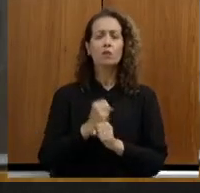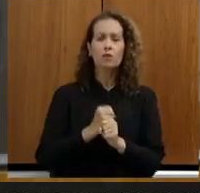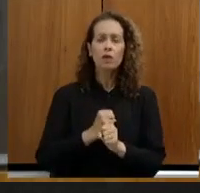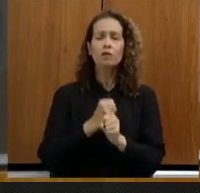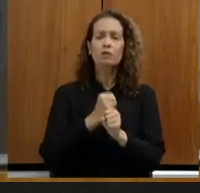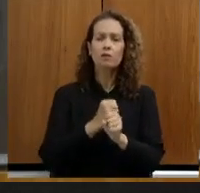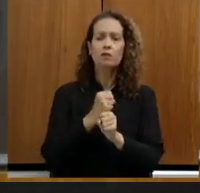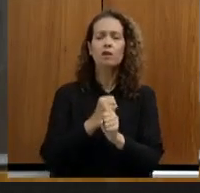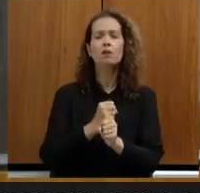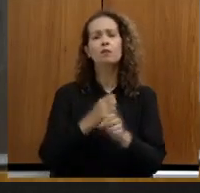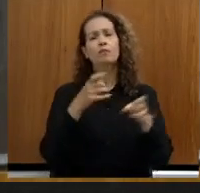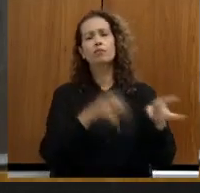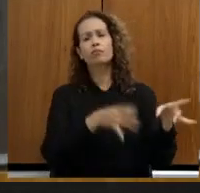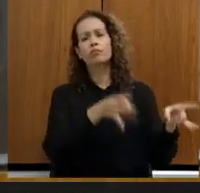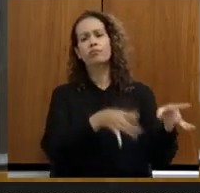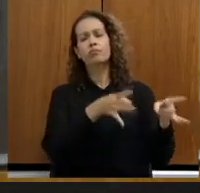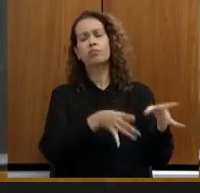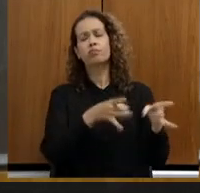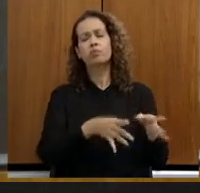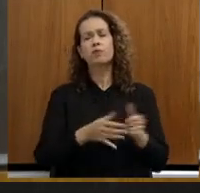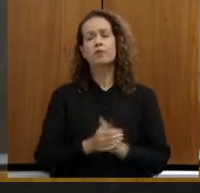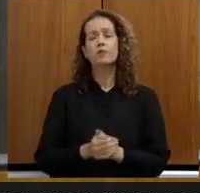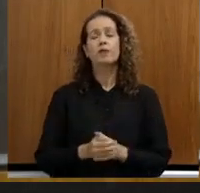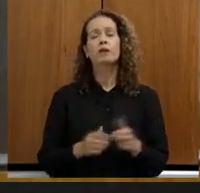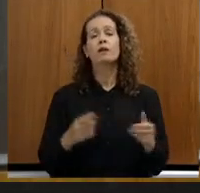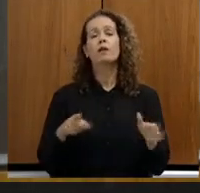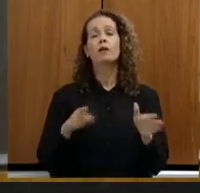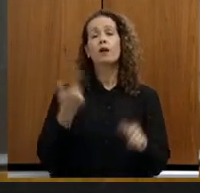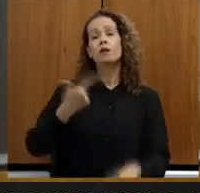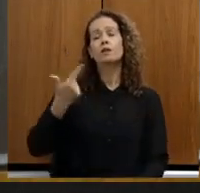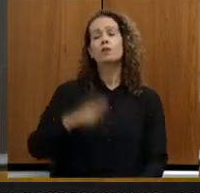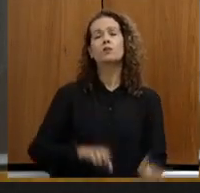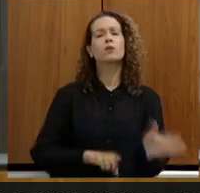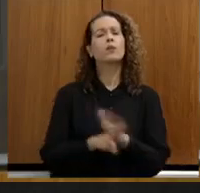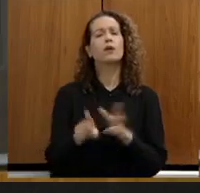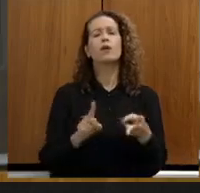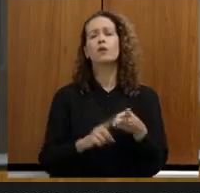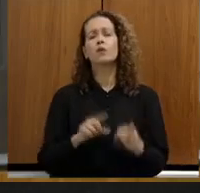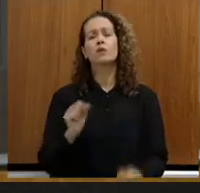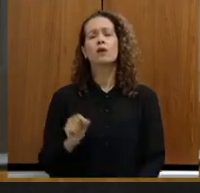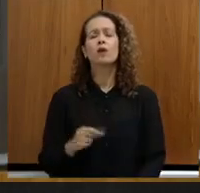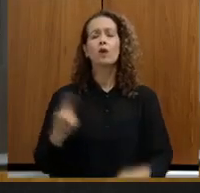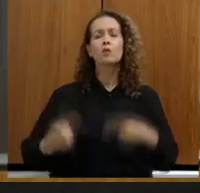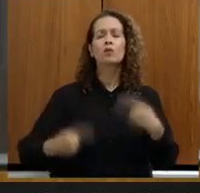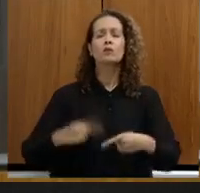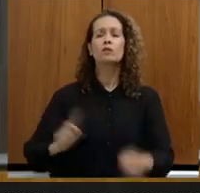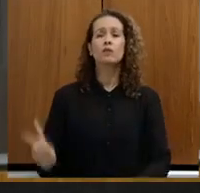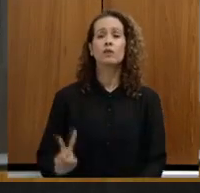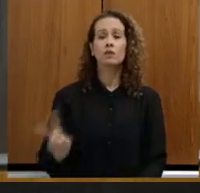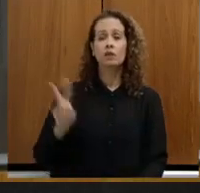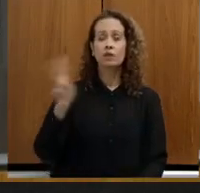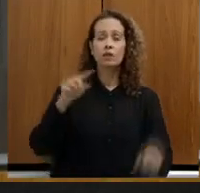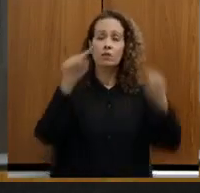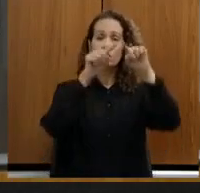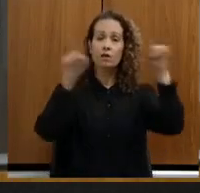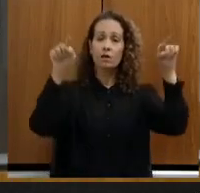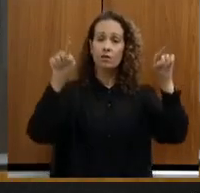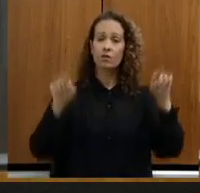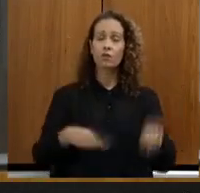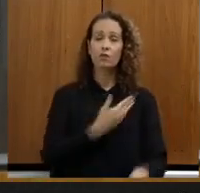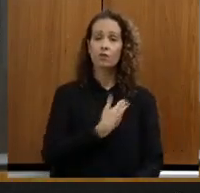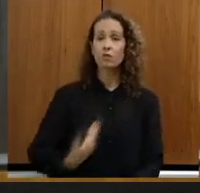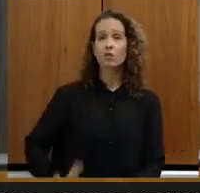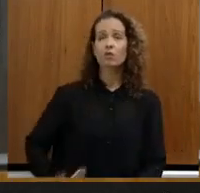evasão dos profissionais do sistema. Minha segunda pergunta é qual é a política de valorização para os servidores públicos do meio